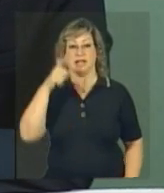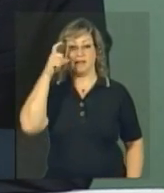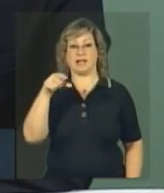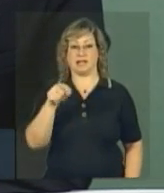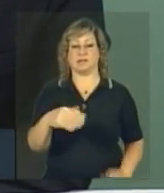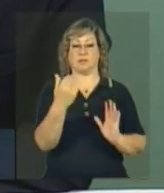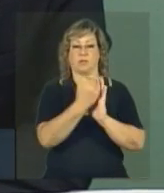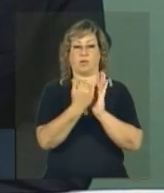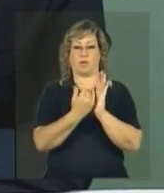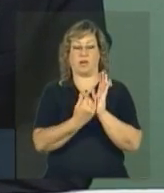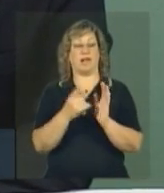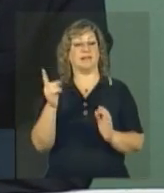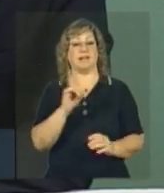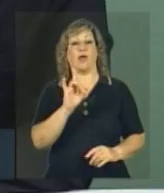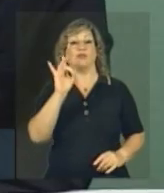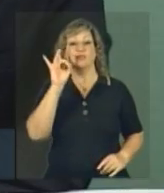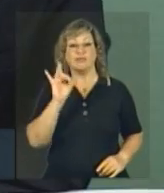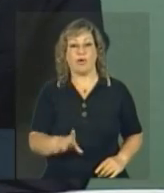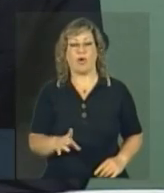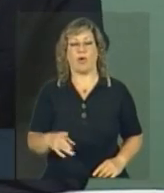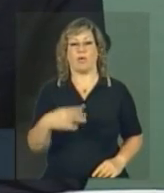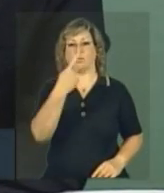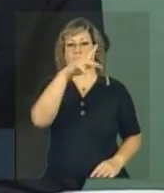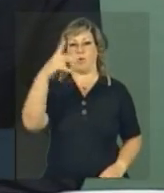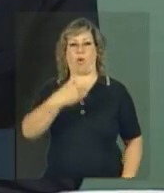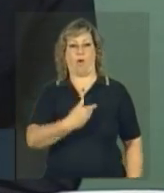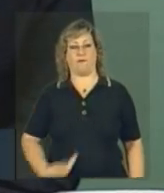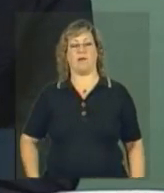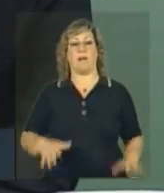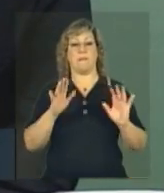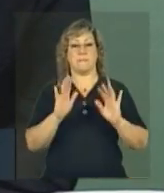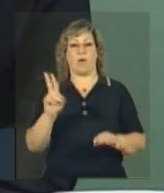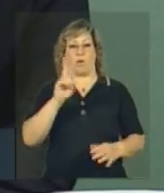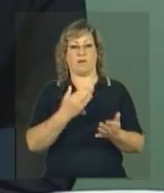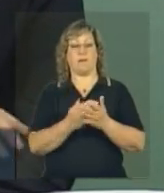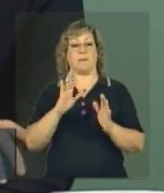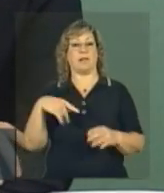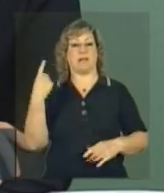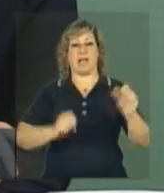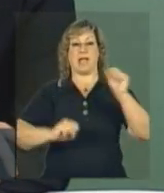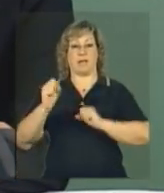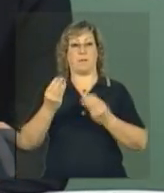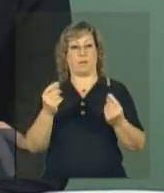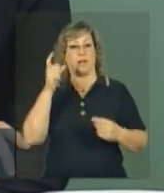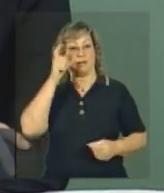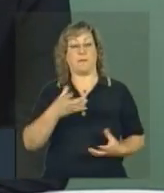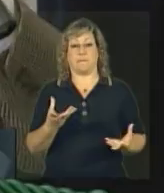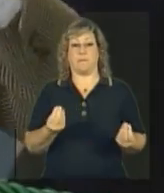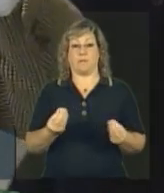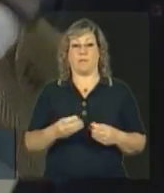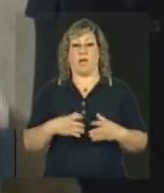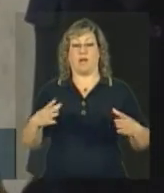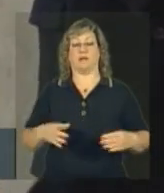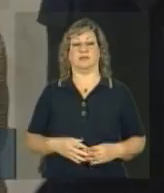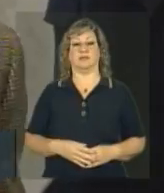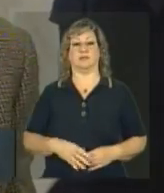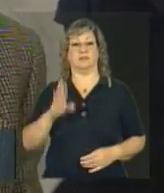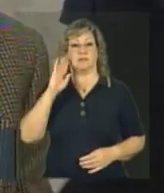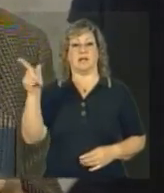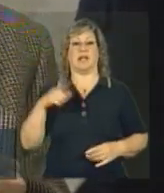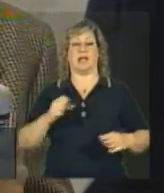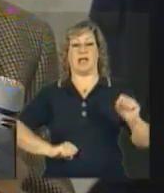no programa, não só dos governos, das universidades, mas das empresas, é muito grande. Inclusive de empresas